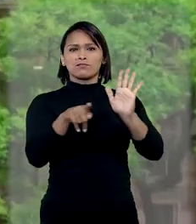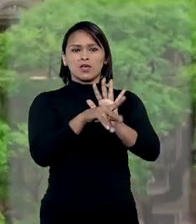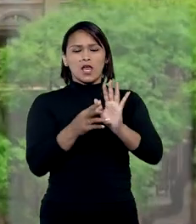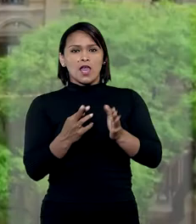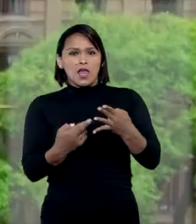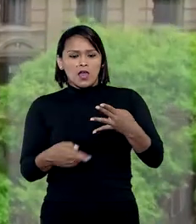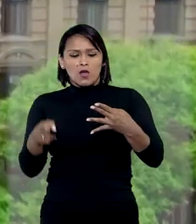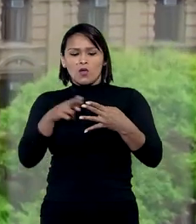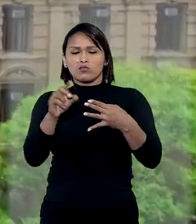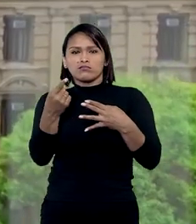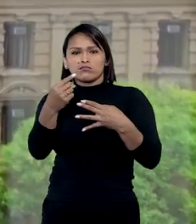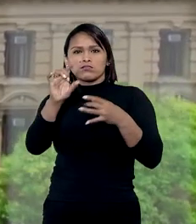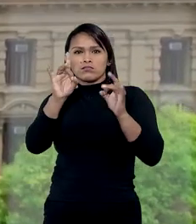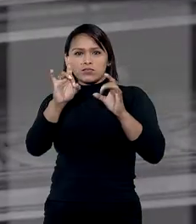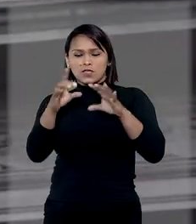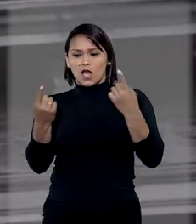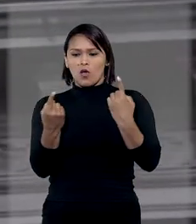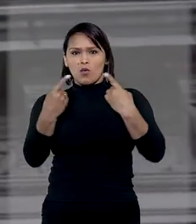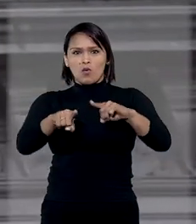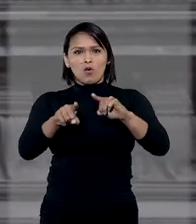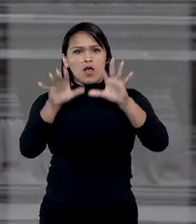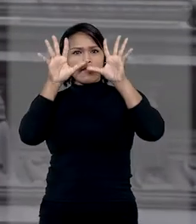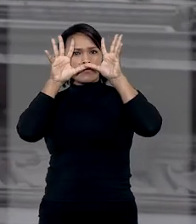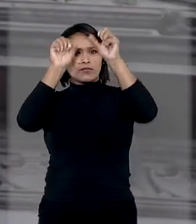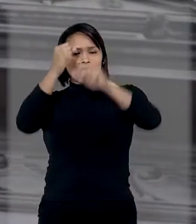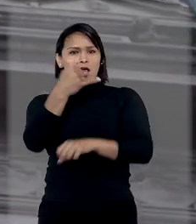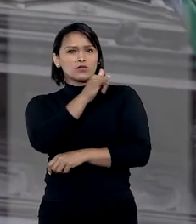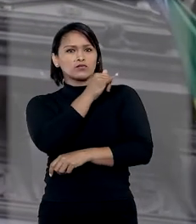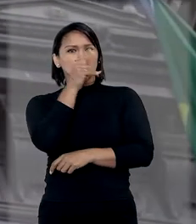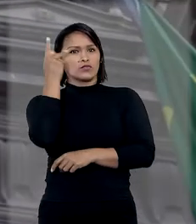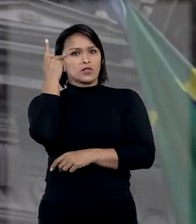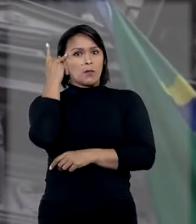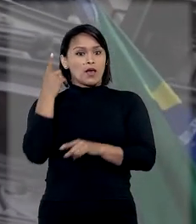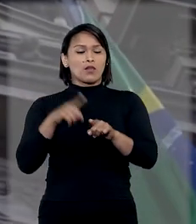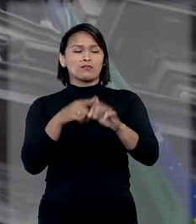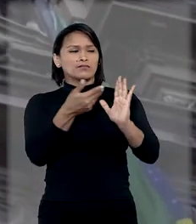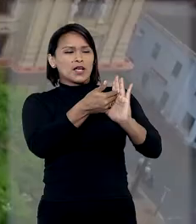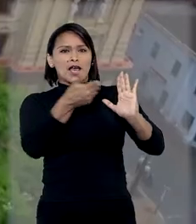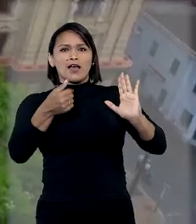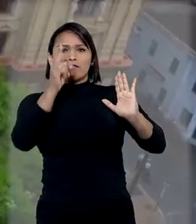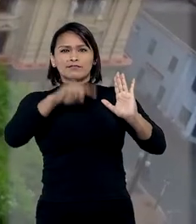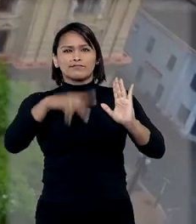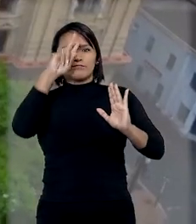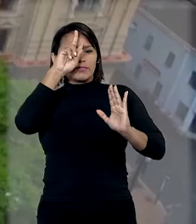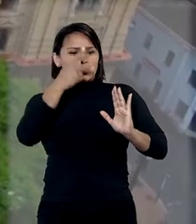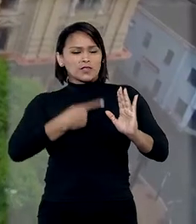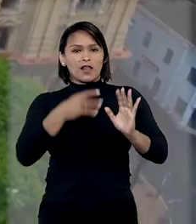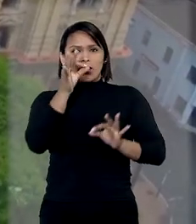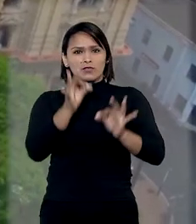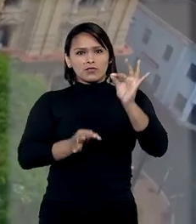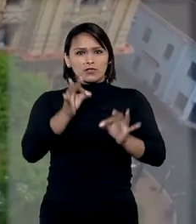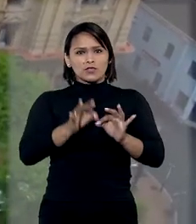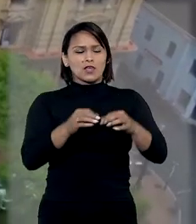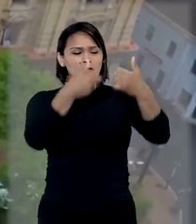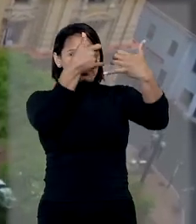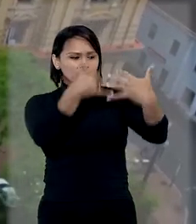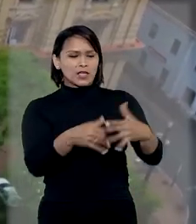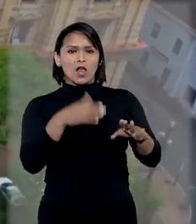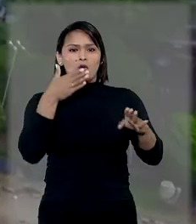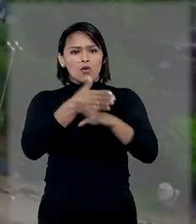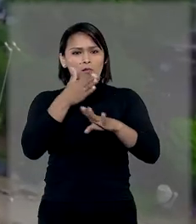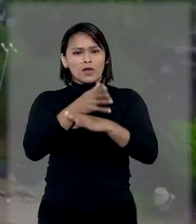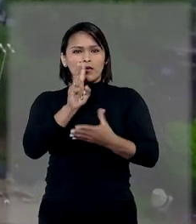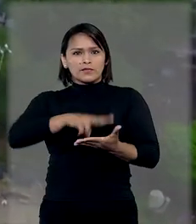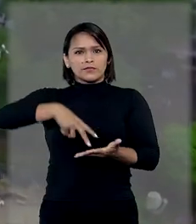recurso especial contra a corda do Tribunal de Justiça de São Paulo, que após a desconsideração da personalidade jurídica decretada no